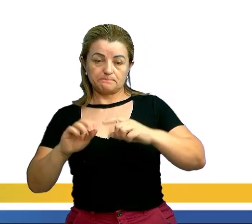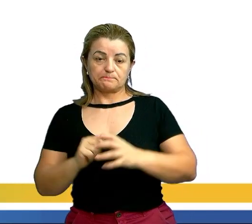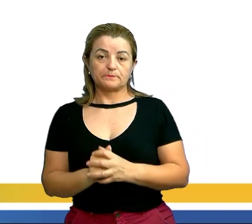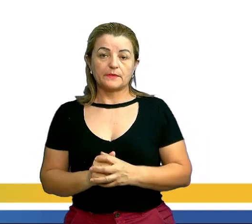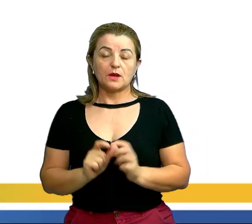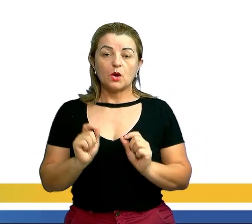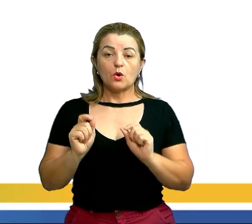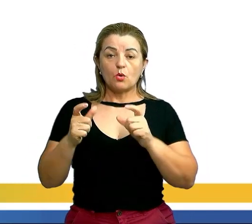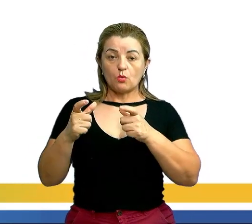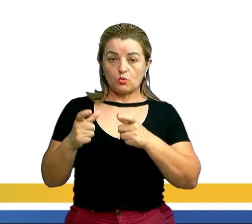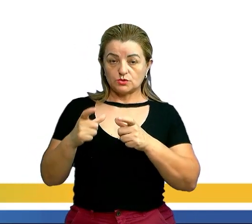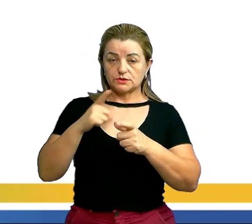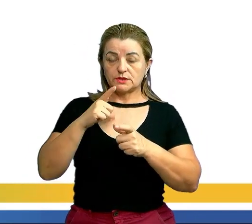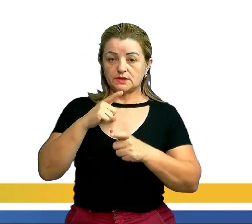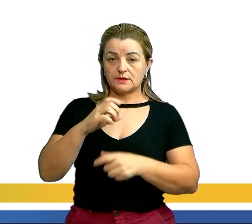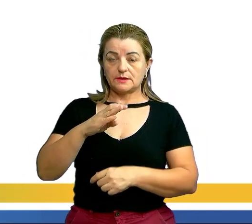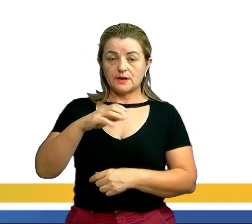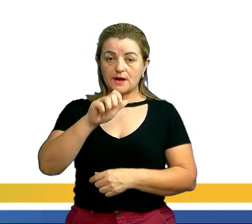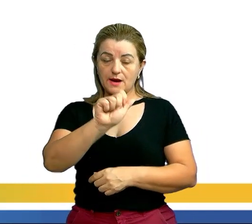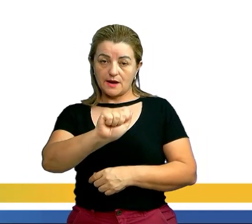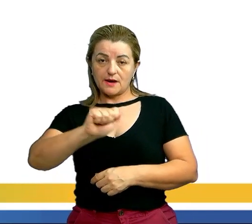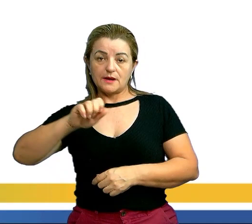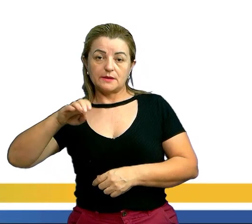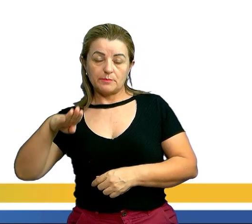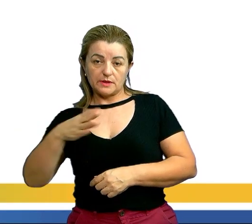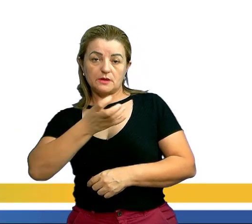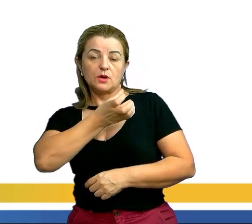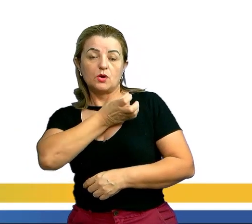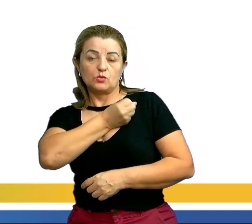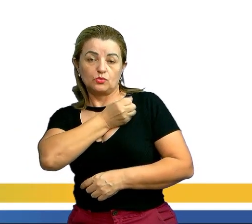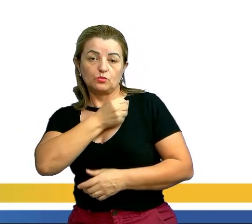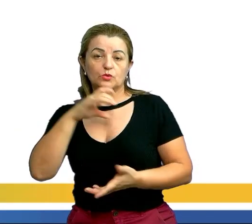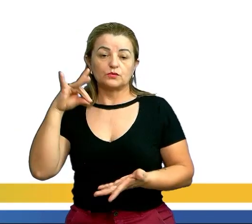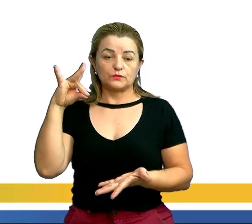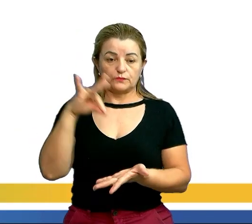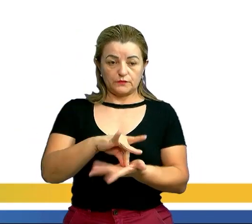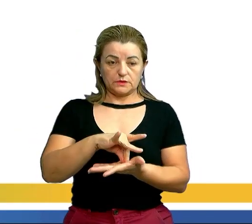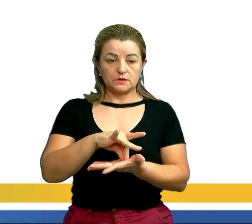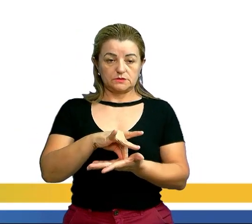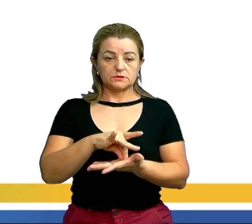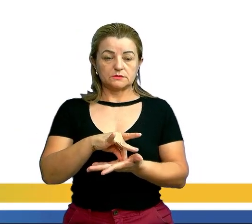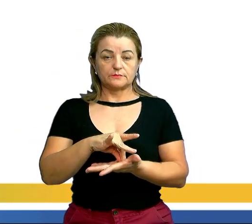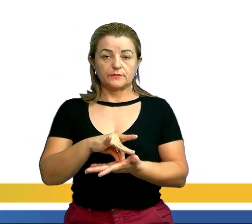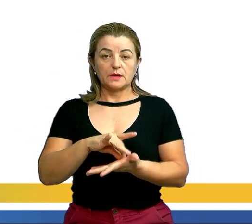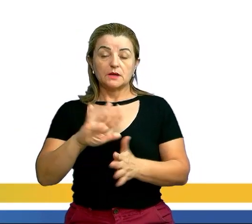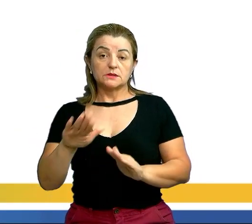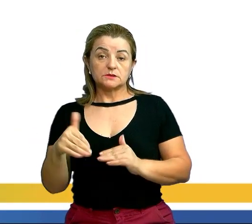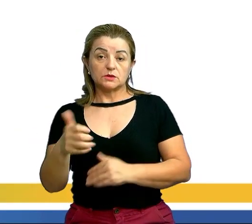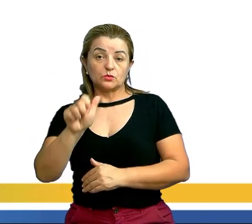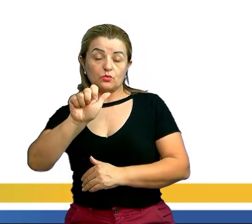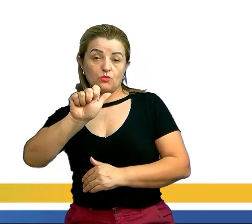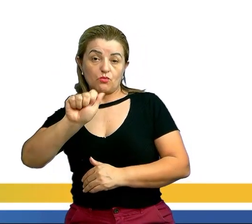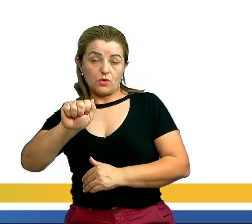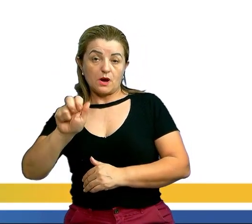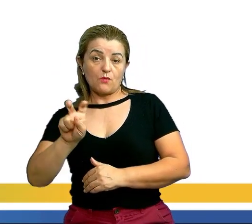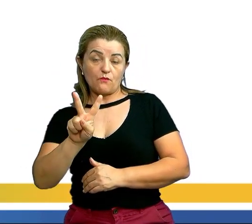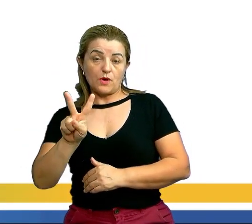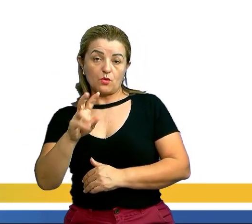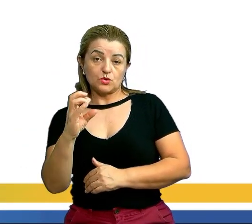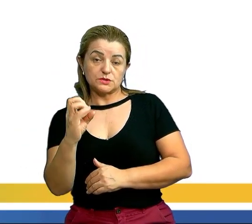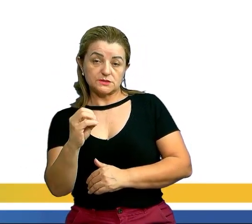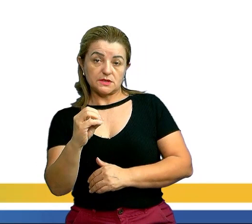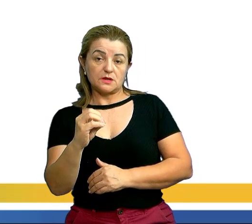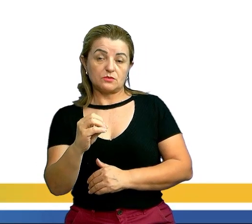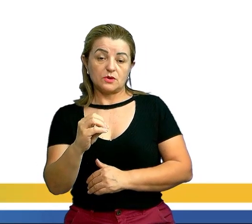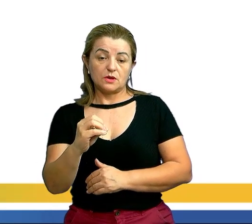A e B são números reais e sendo A um valor diferente de zero, correto? E X representa o valor